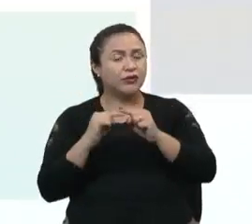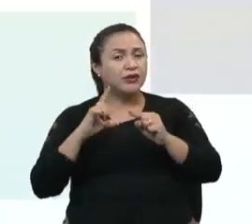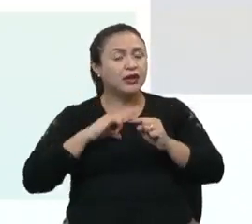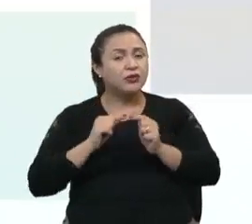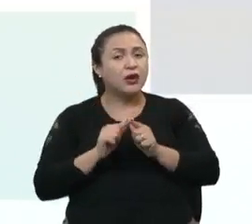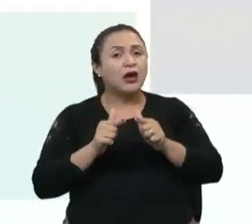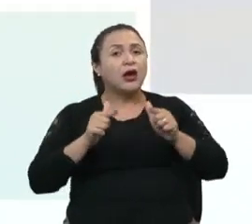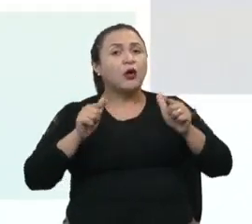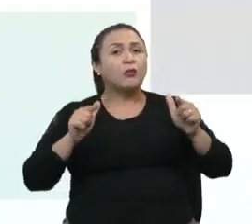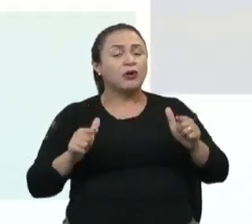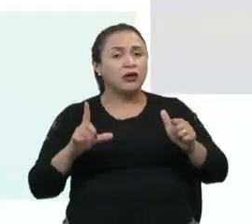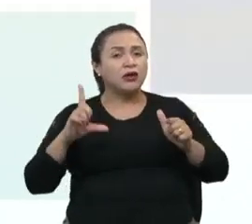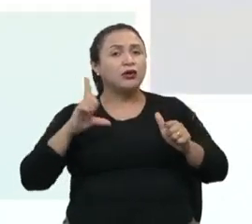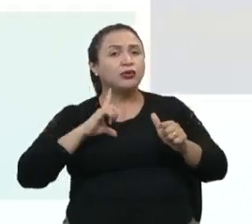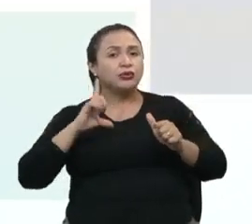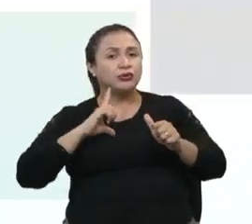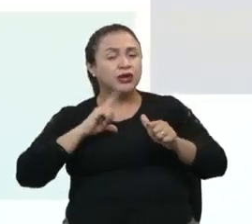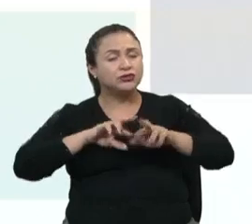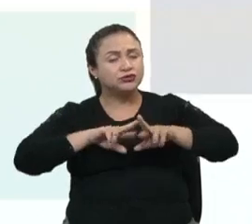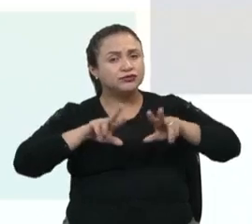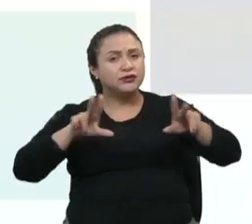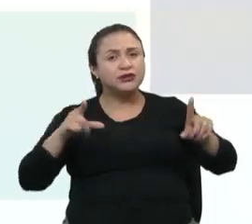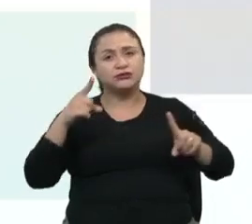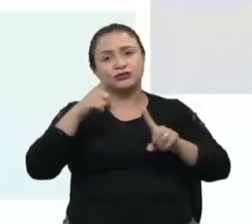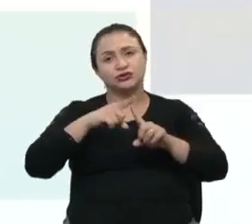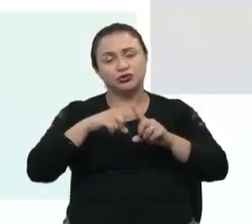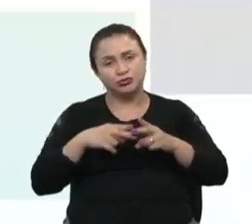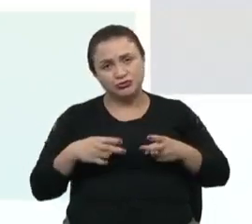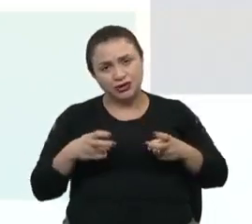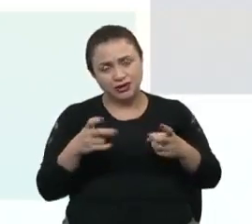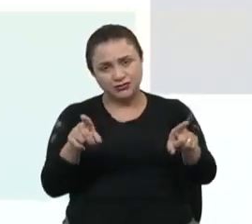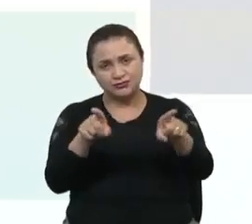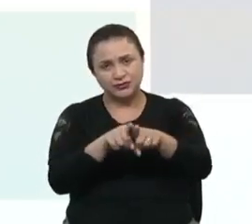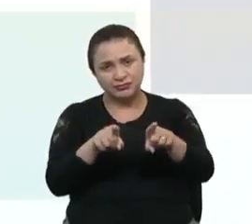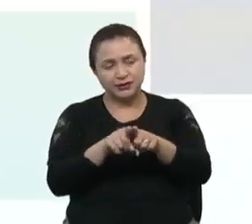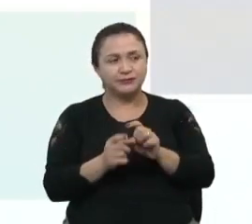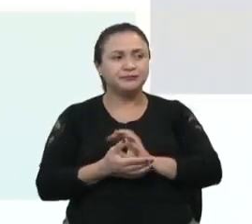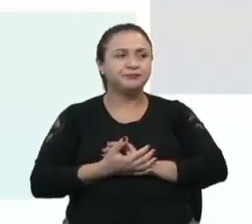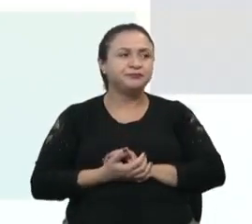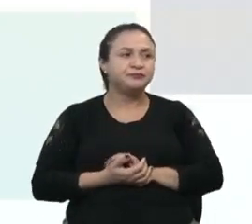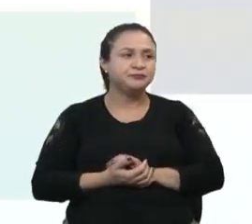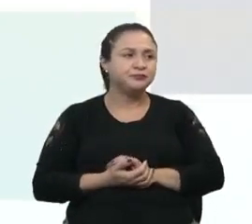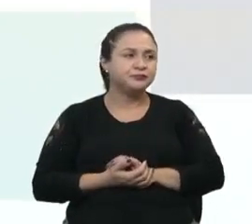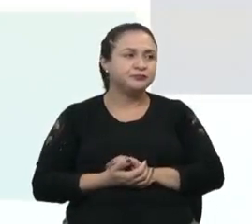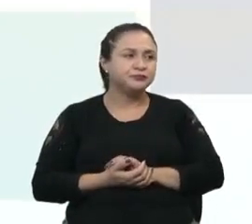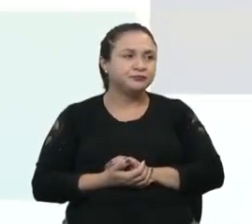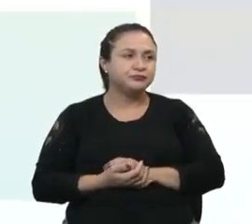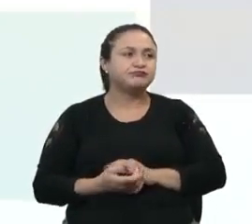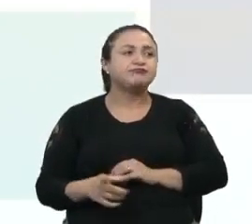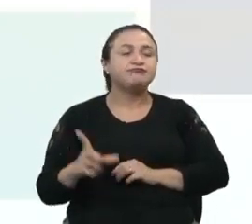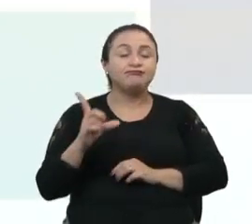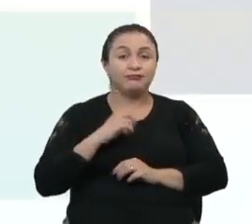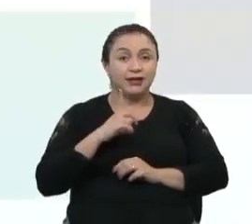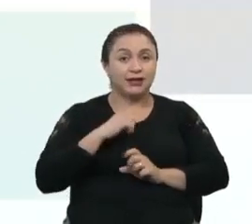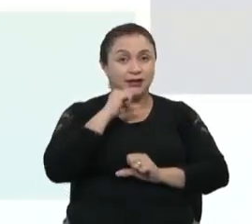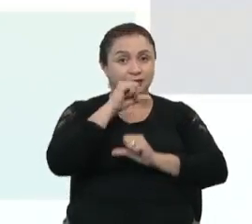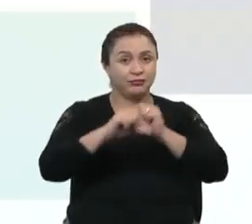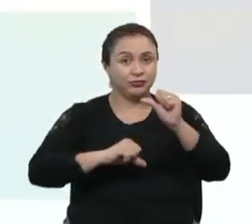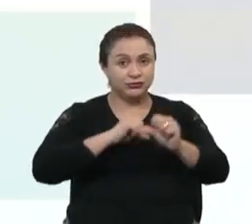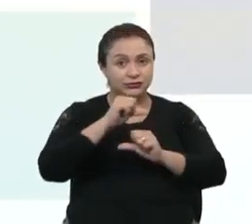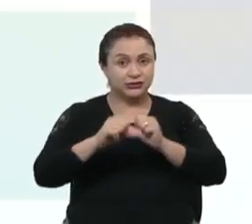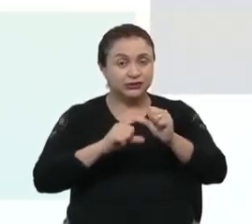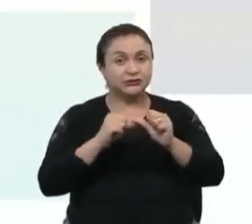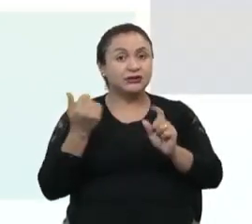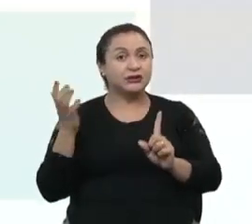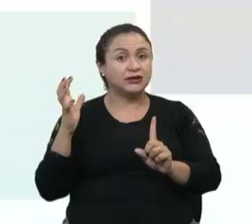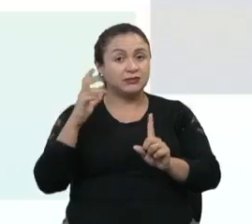da prevalência de vários tipos de câncer também. Temos alterações com